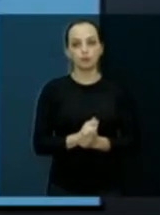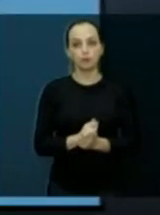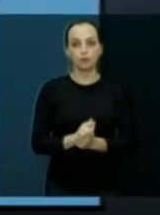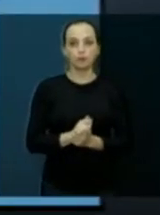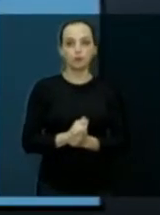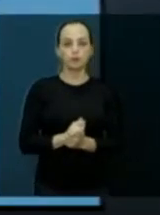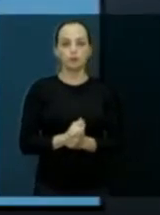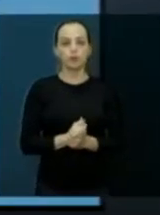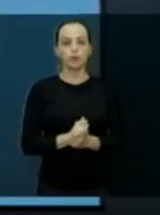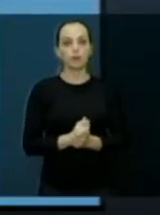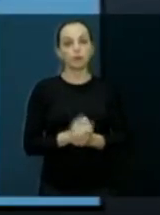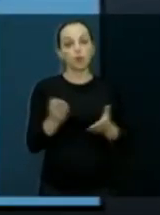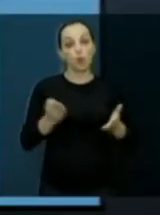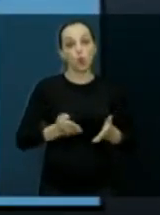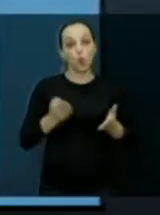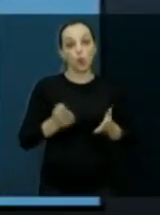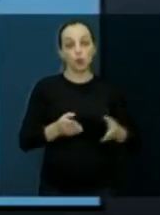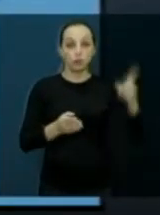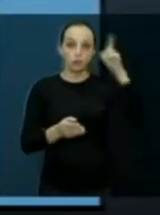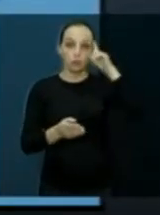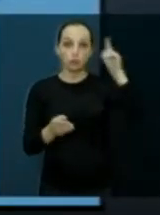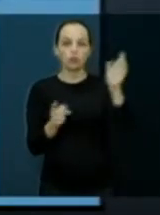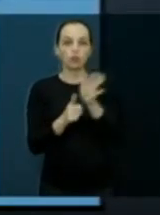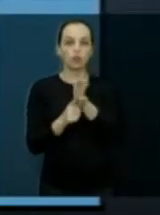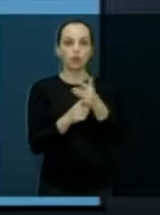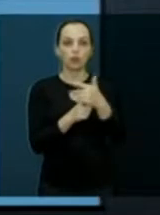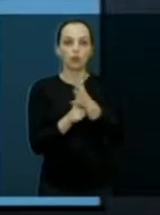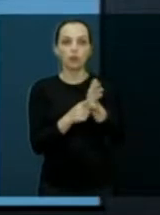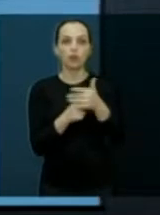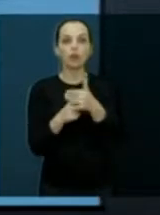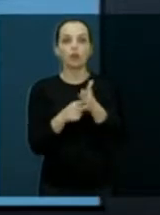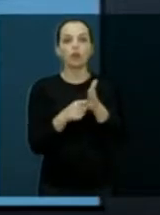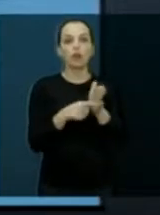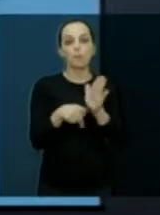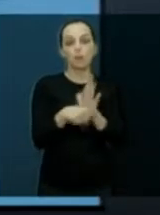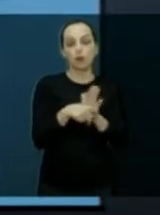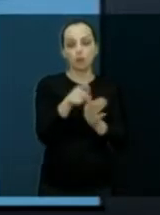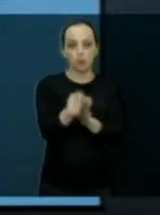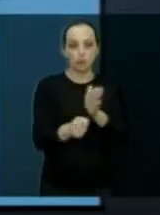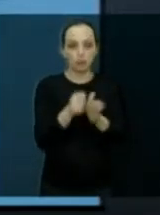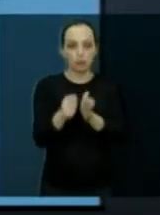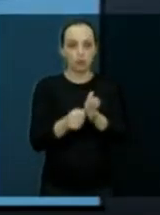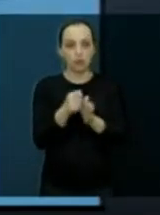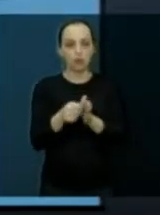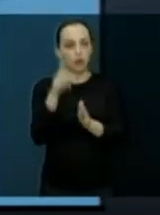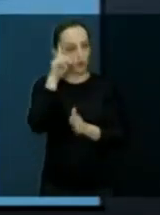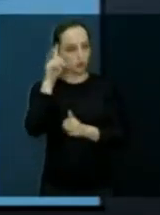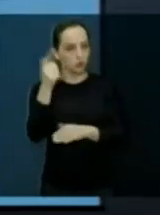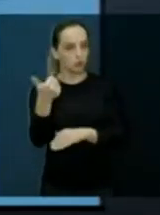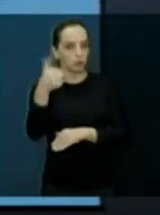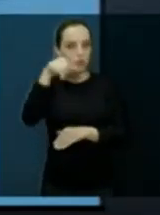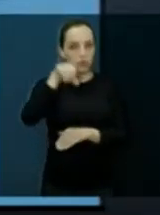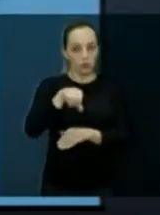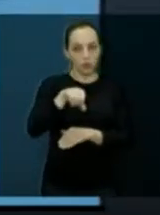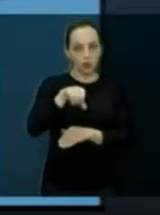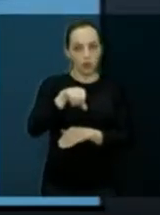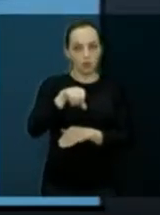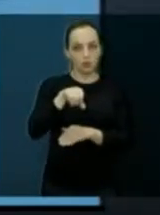Pode passar, dia da bandeira, hoje é o dia da bandeira de Araraquara, dia 19 de novembro nacional,